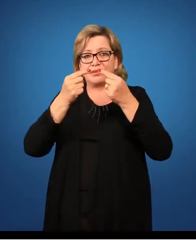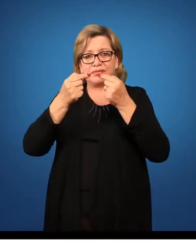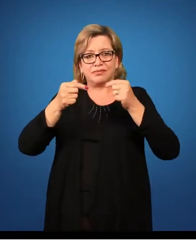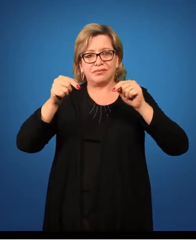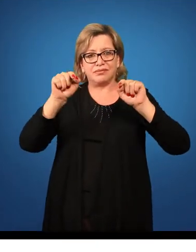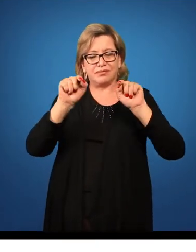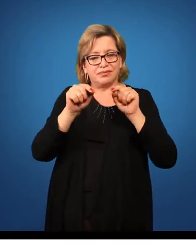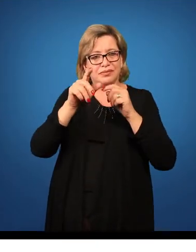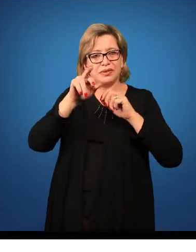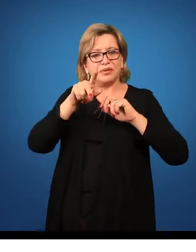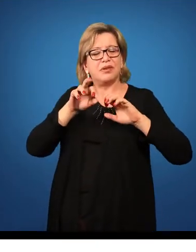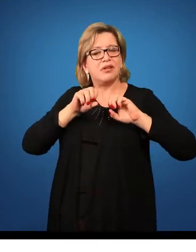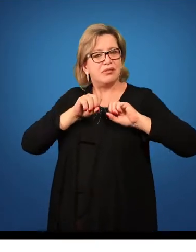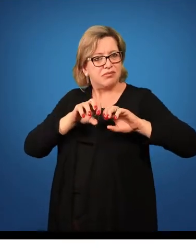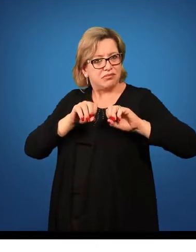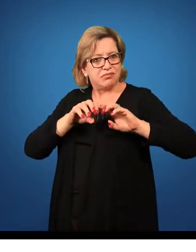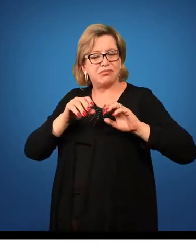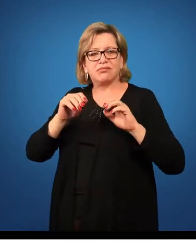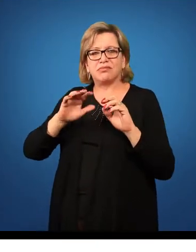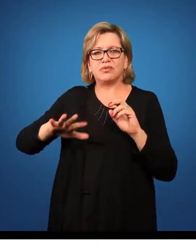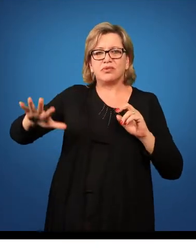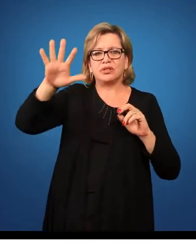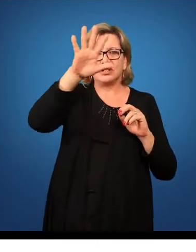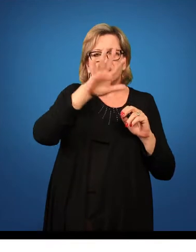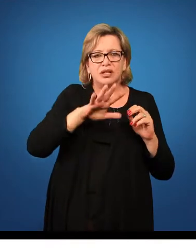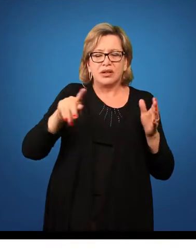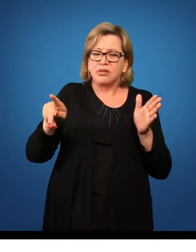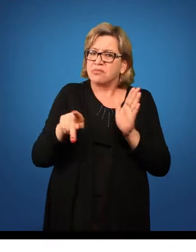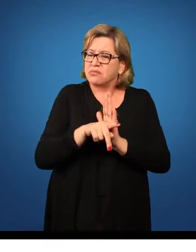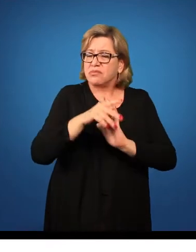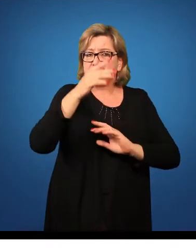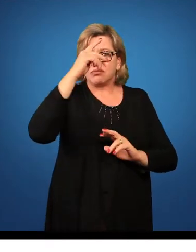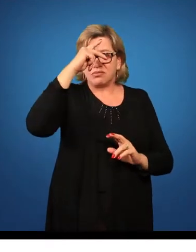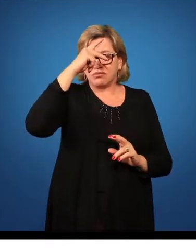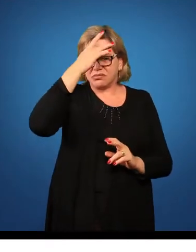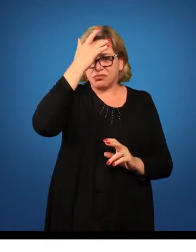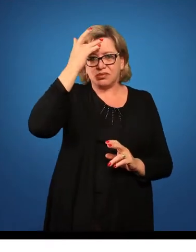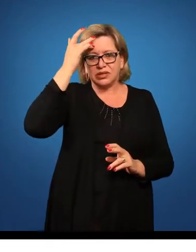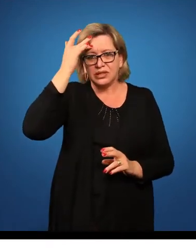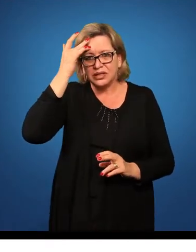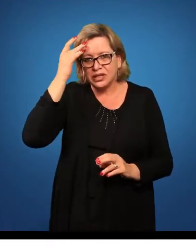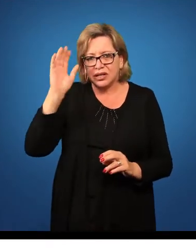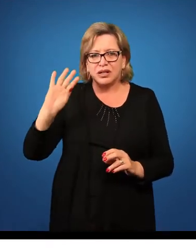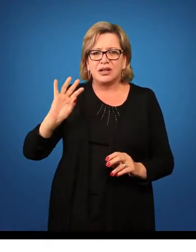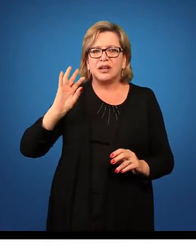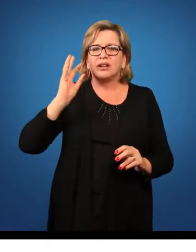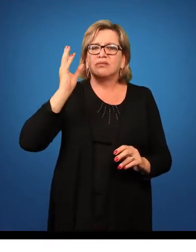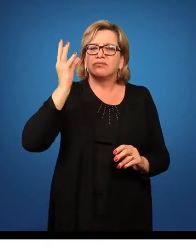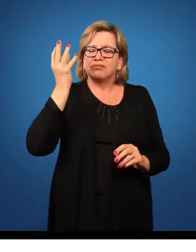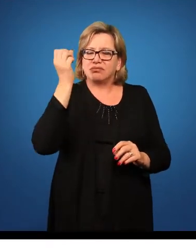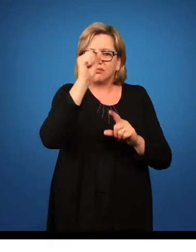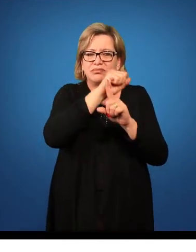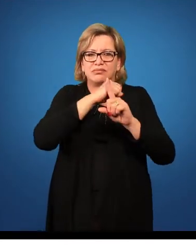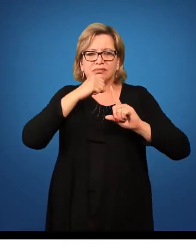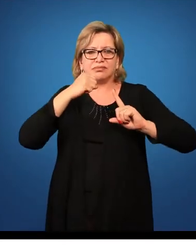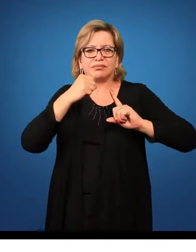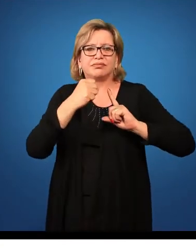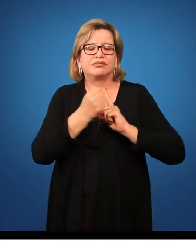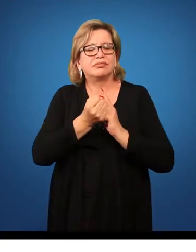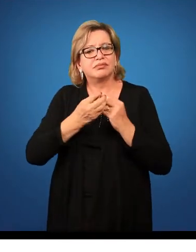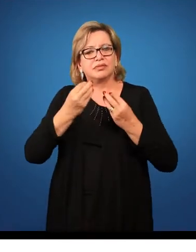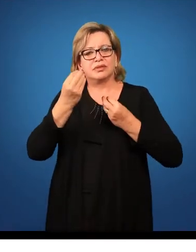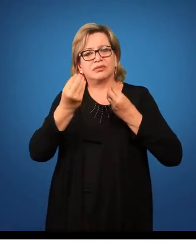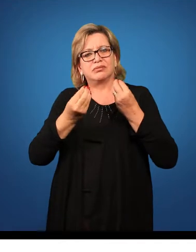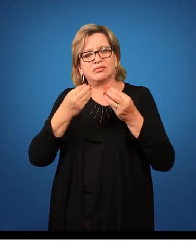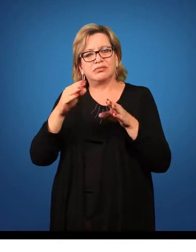educação de forma geral, ela é plena do indivíduo. Então acontece sistematicamente na sociedade, por meio